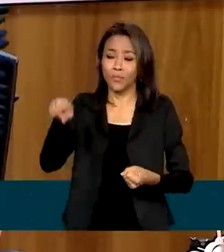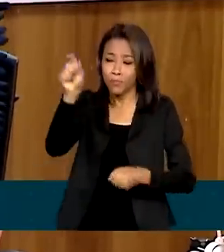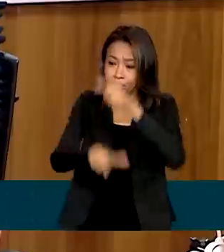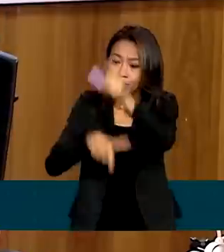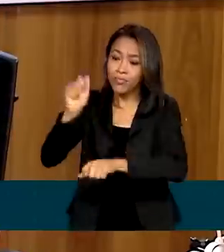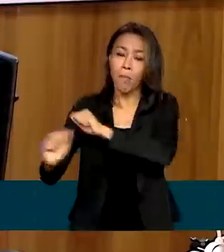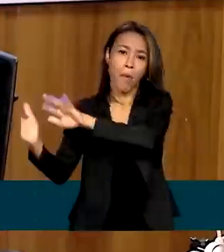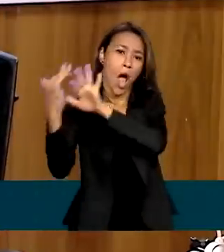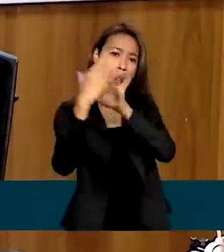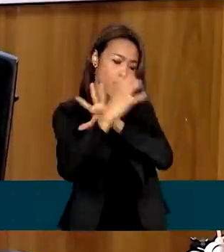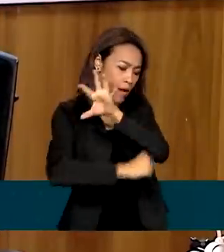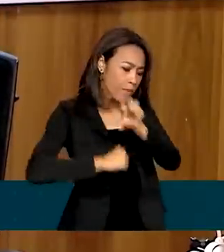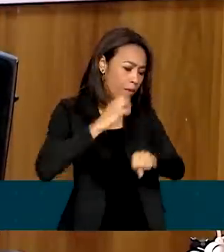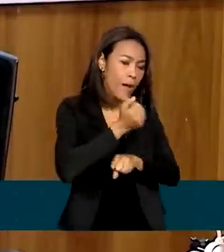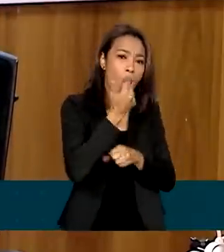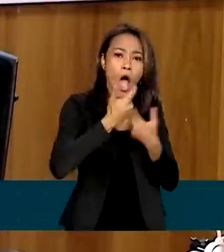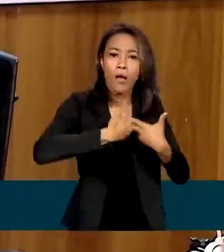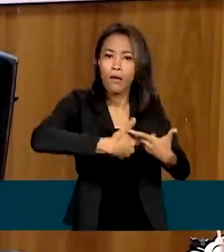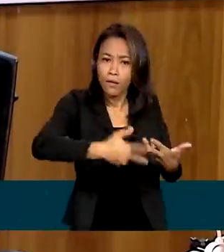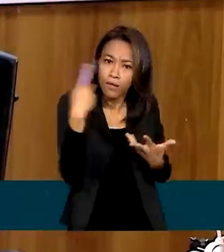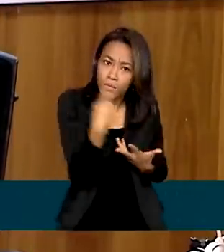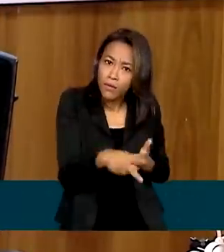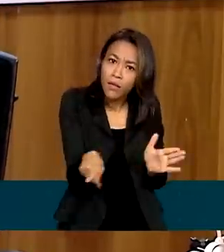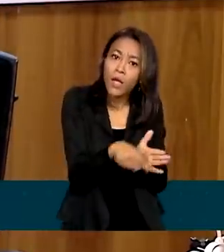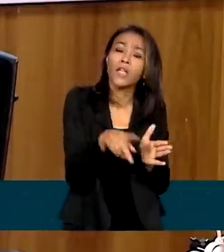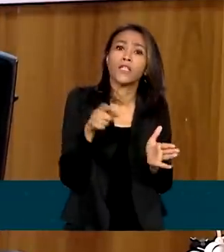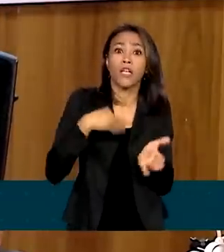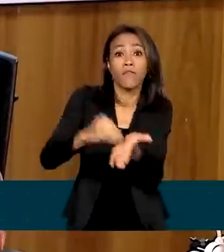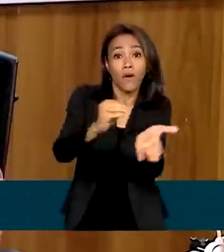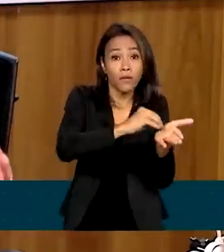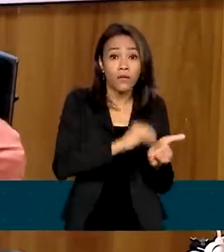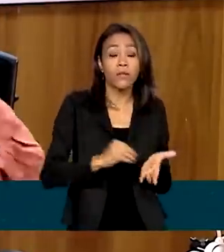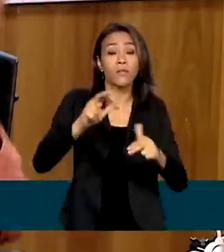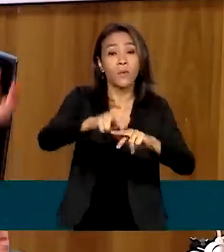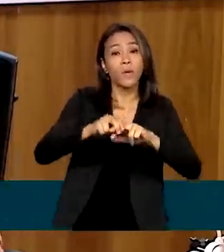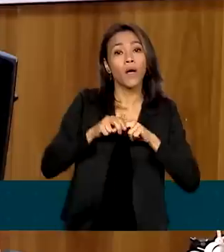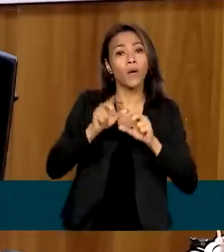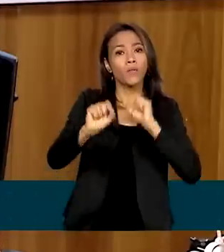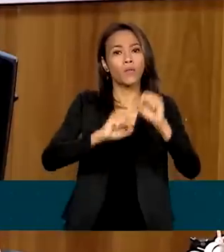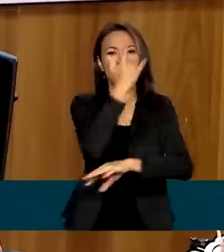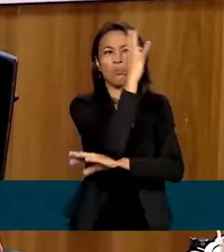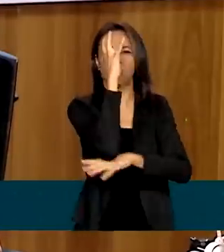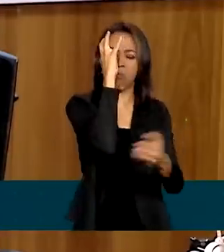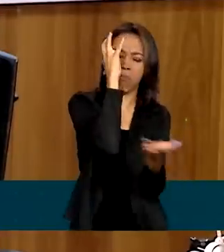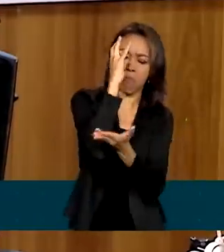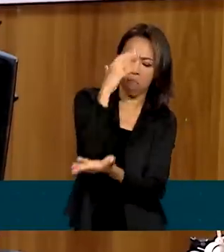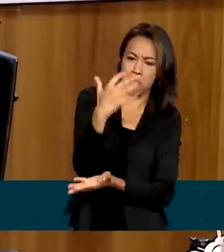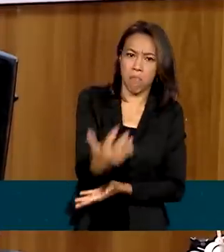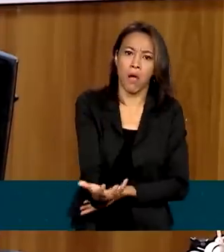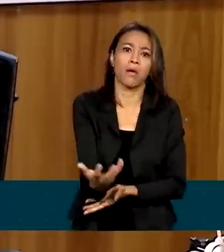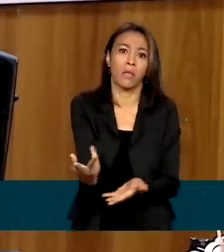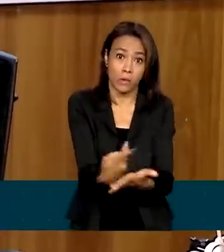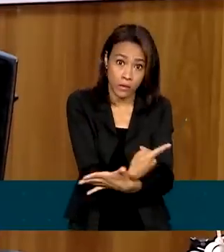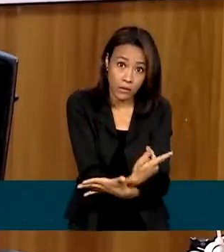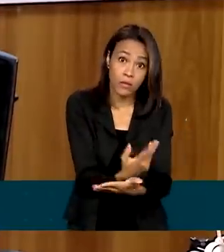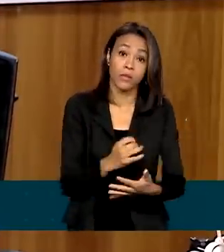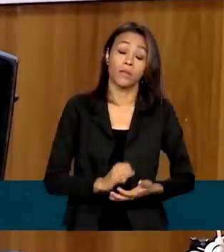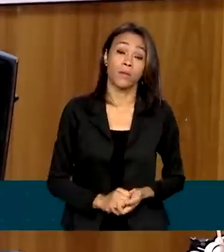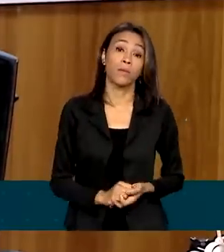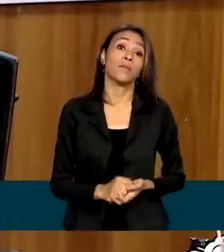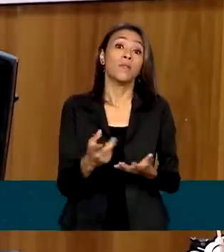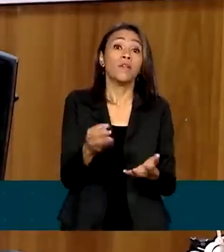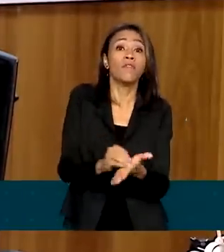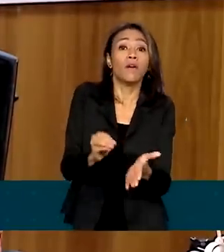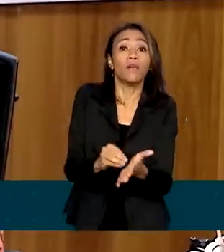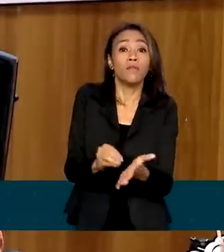para buscar alimentos que vêm da natureza, que já estão escassos por conta do desmatamento. E traz